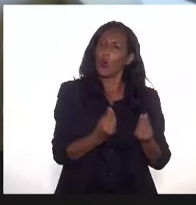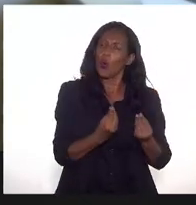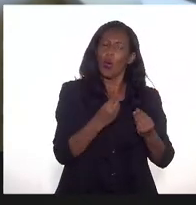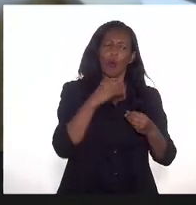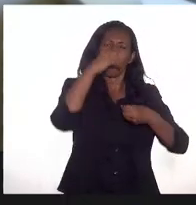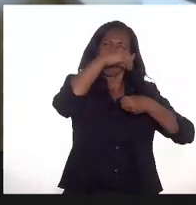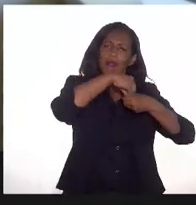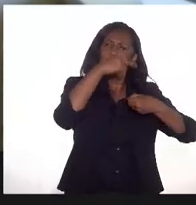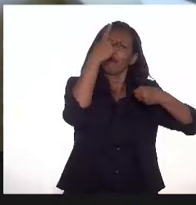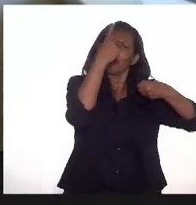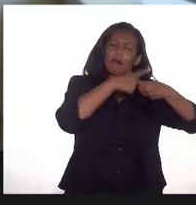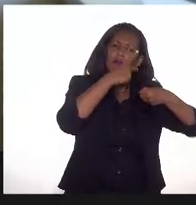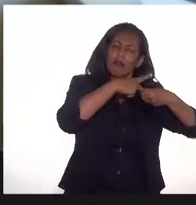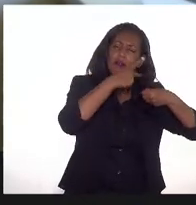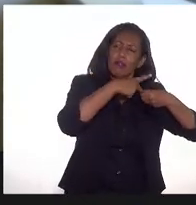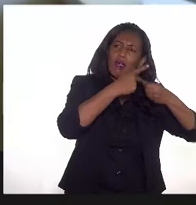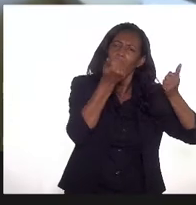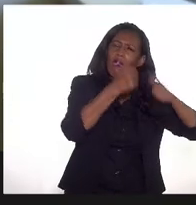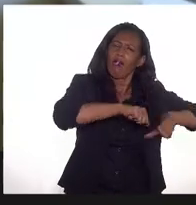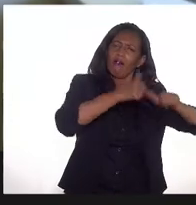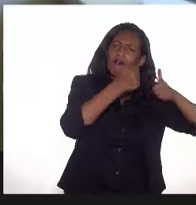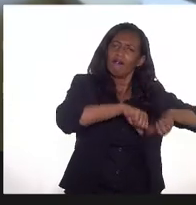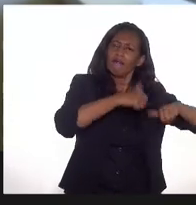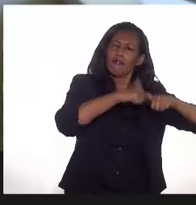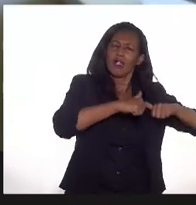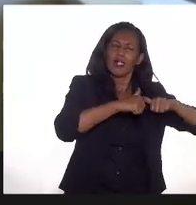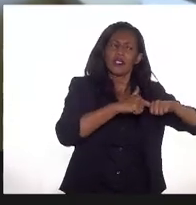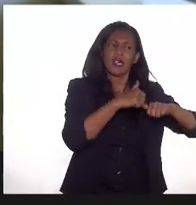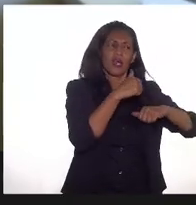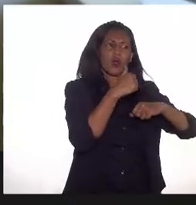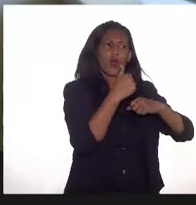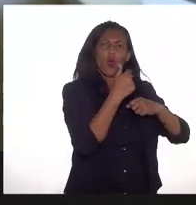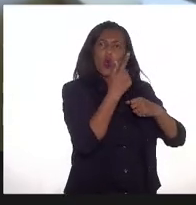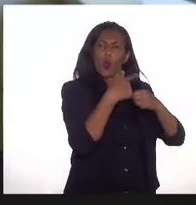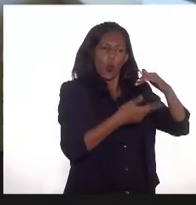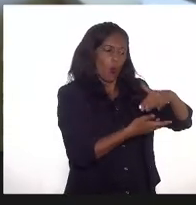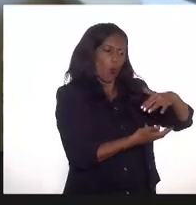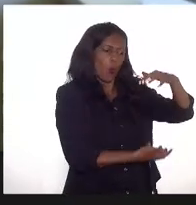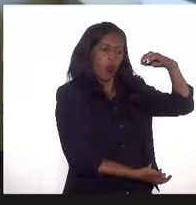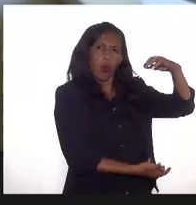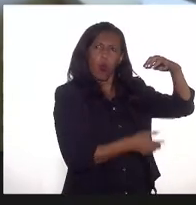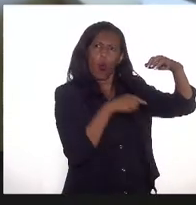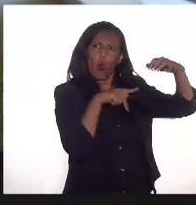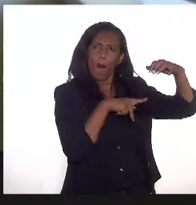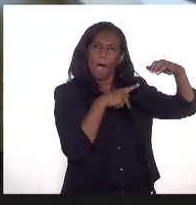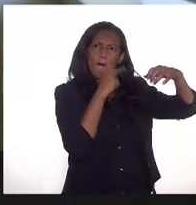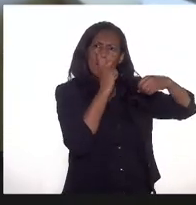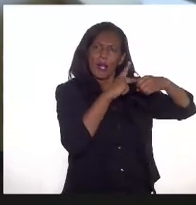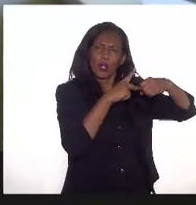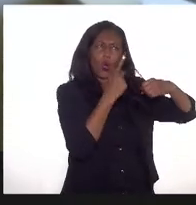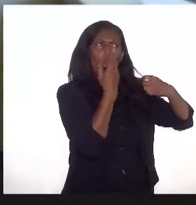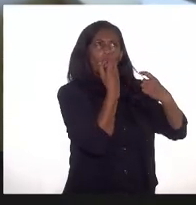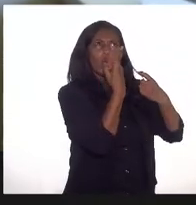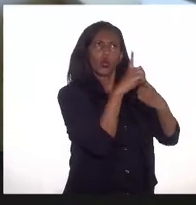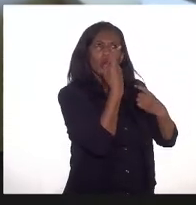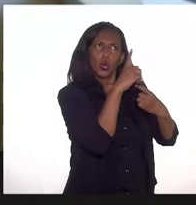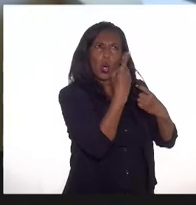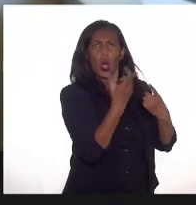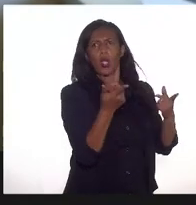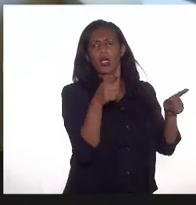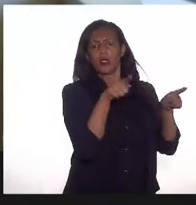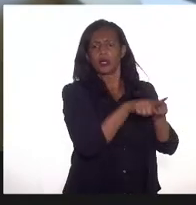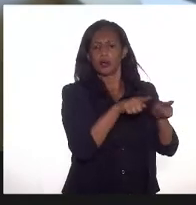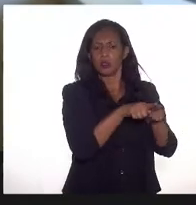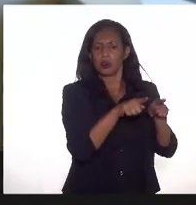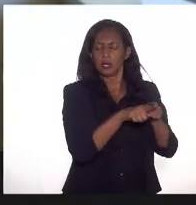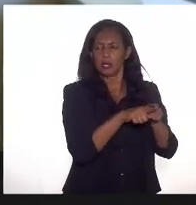desse preço, a variação do preço do barril do petróleo, a variação cambial do dólar e, evidentemente,